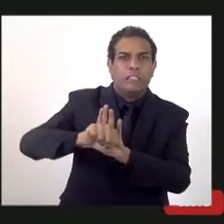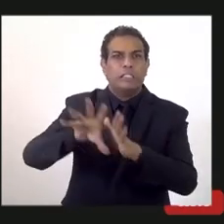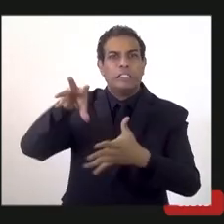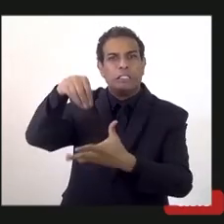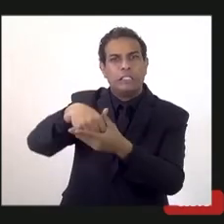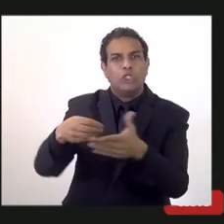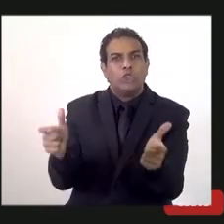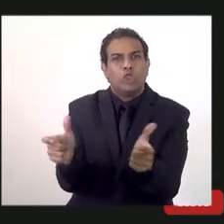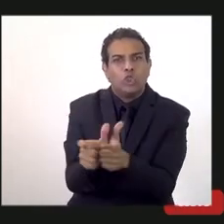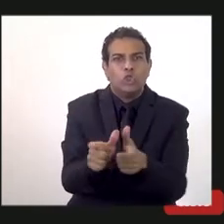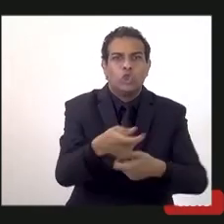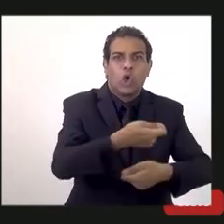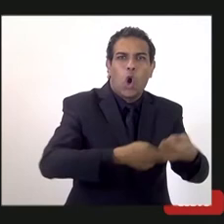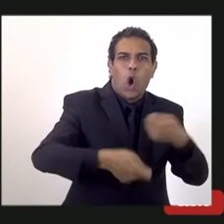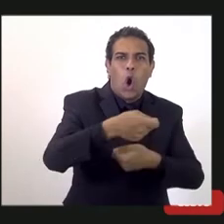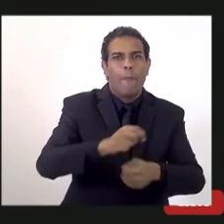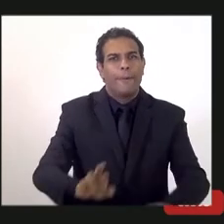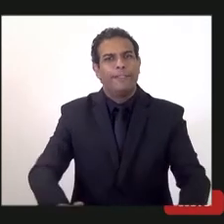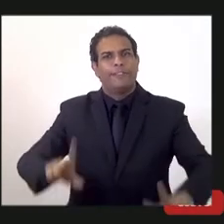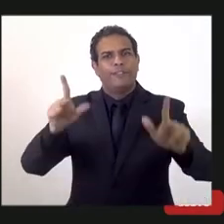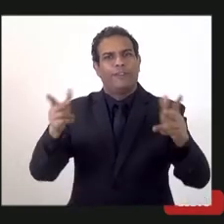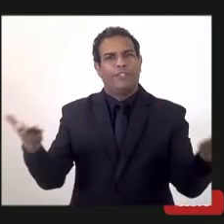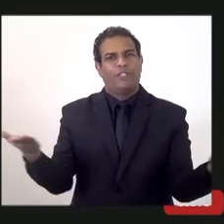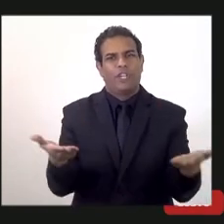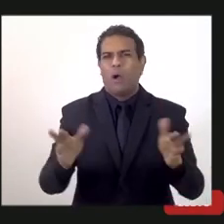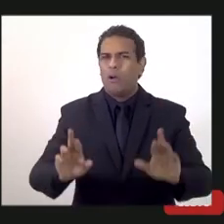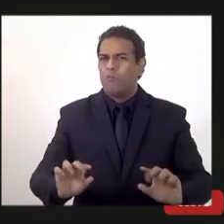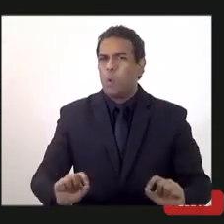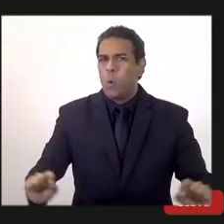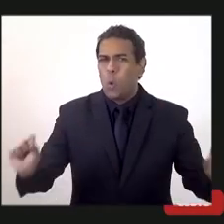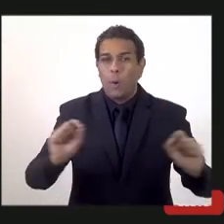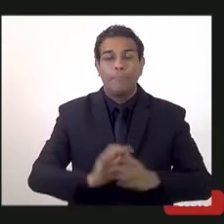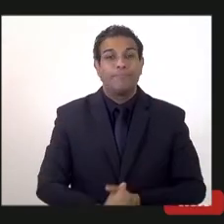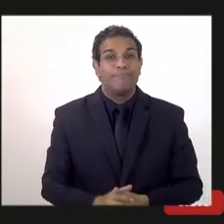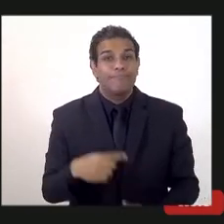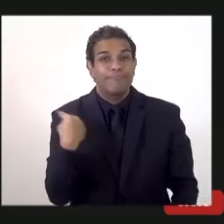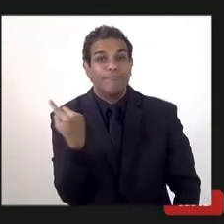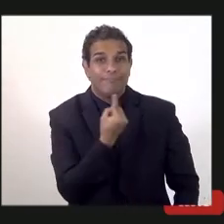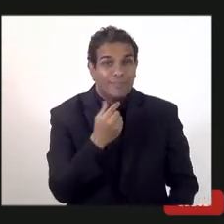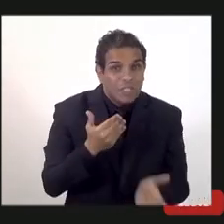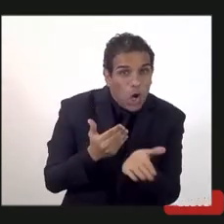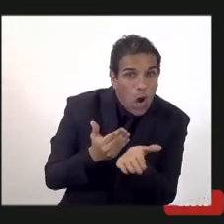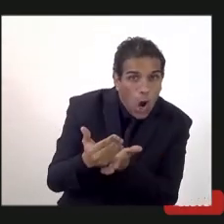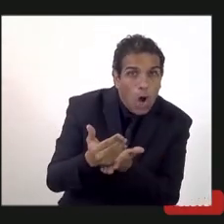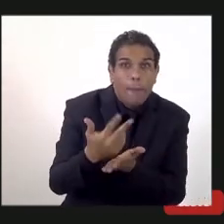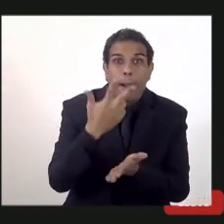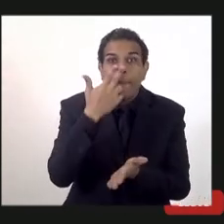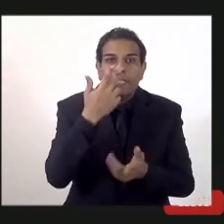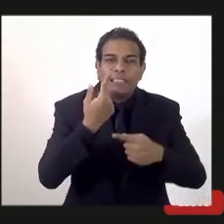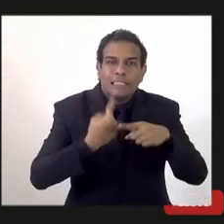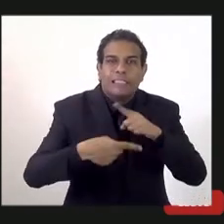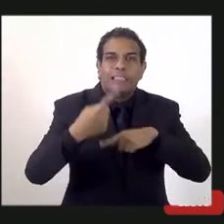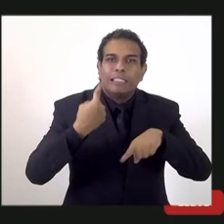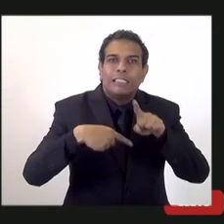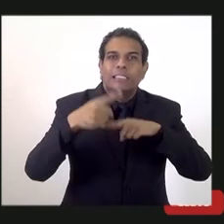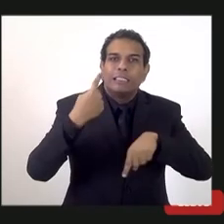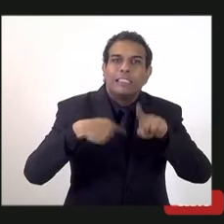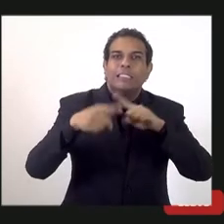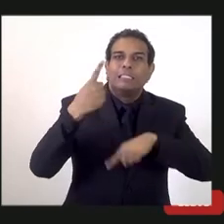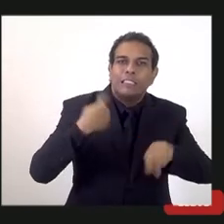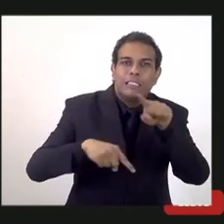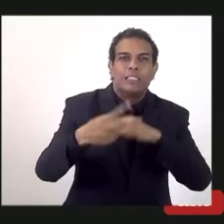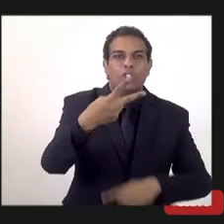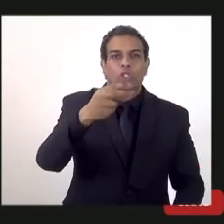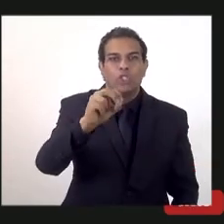esse resultado. Então, não poderia ser diferente, depois, a gente quando começa um processo de recuperação ali no início de 2020,